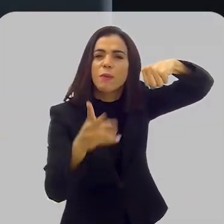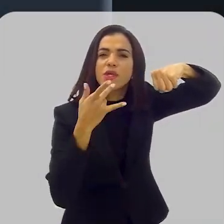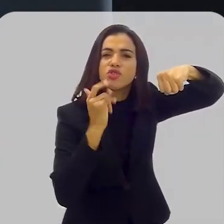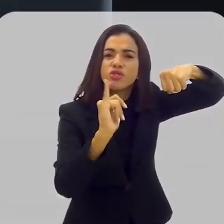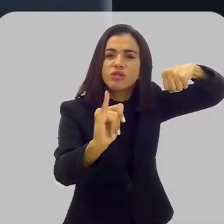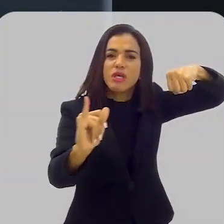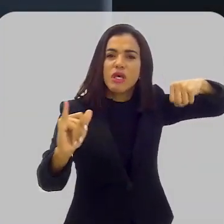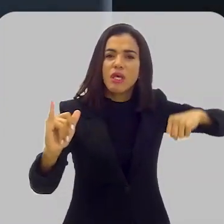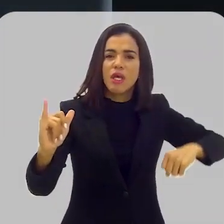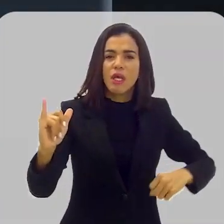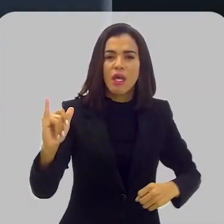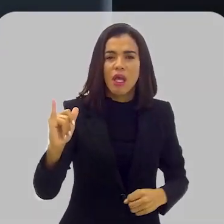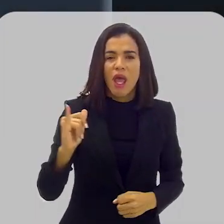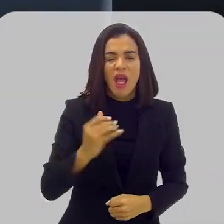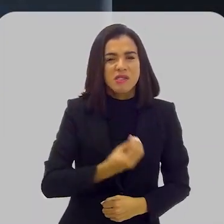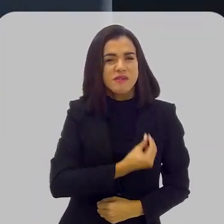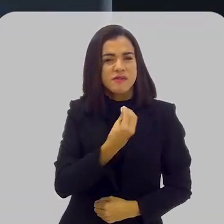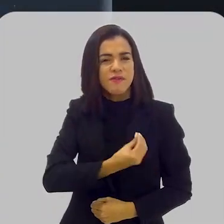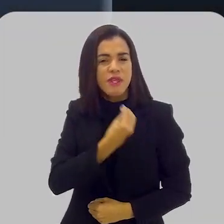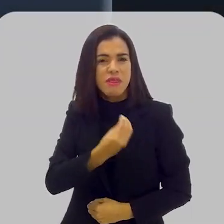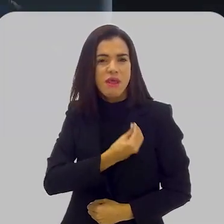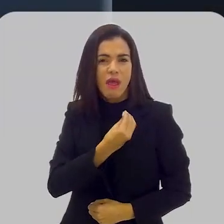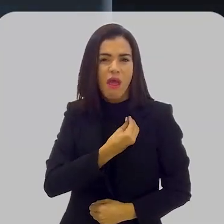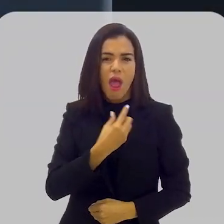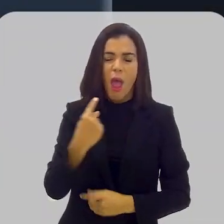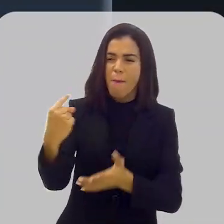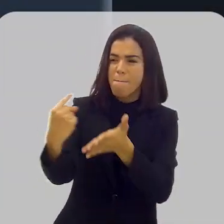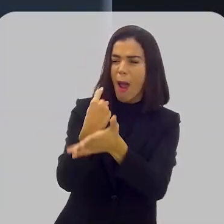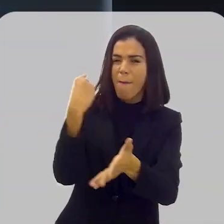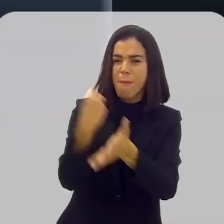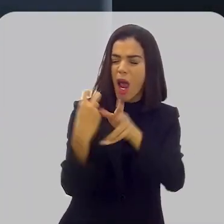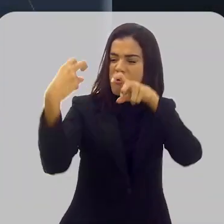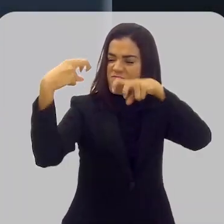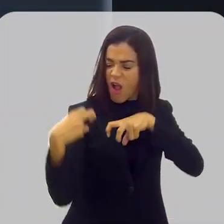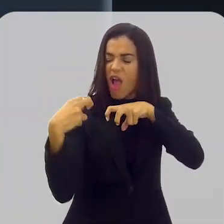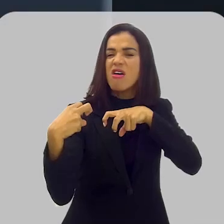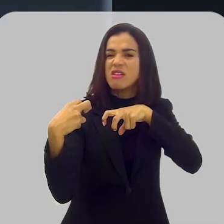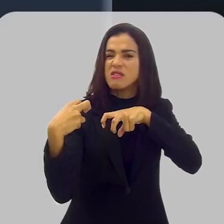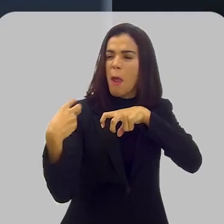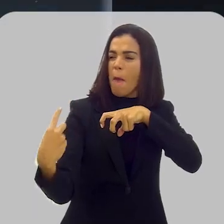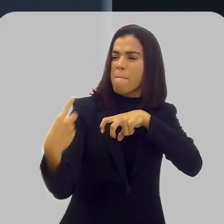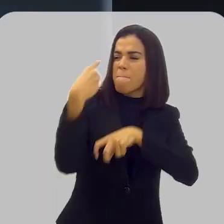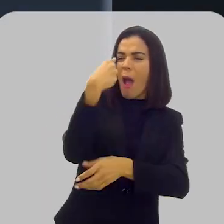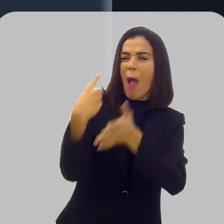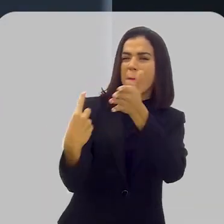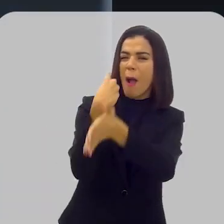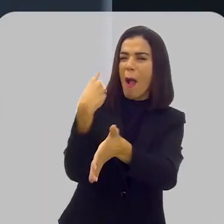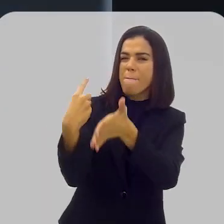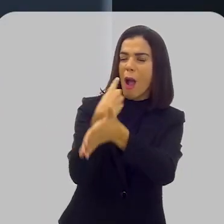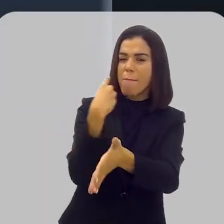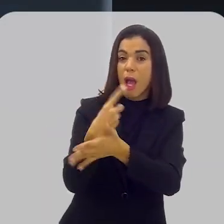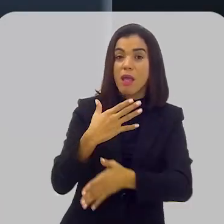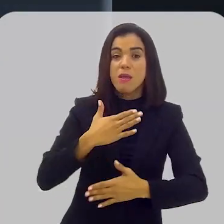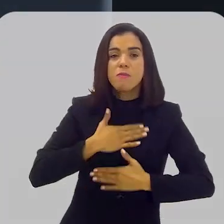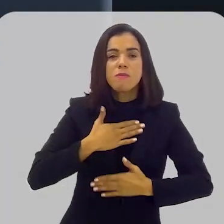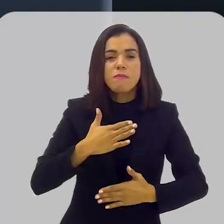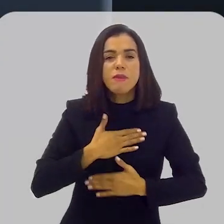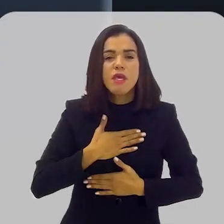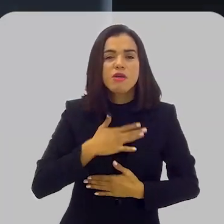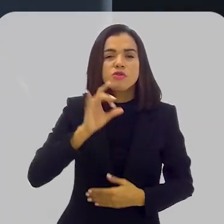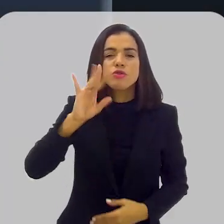Sempre disse, durante todas as vezes em que fui interrogado, que em mim,